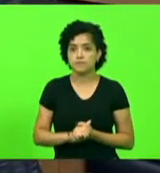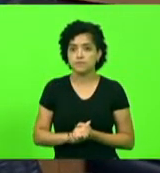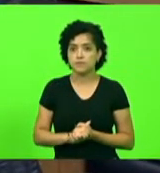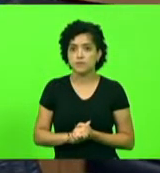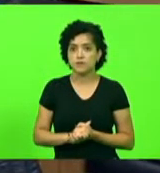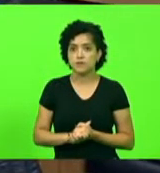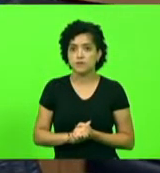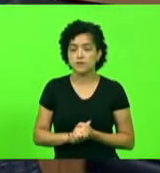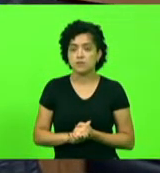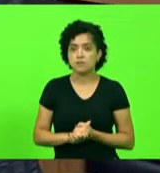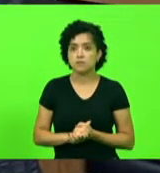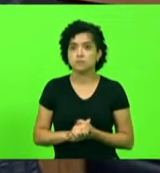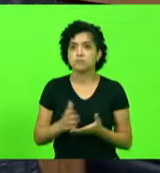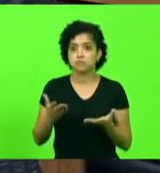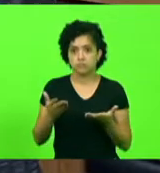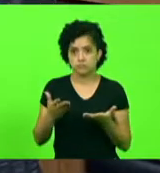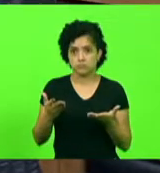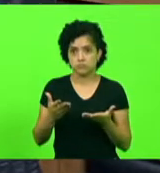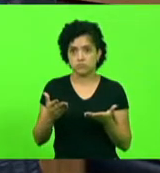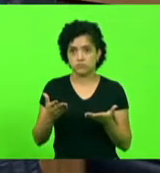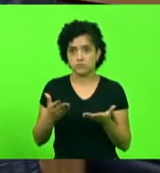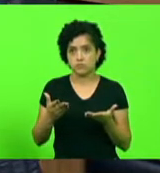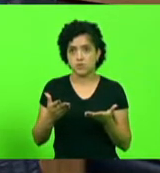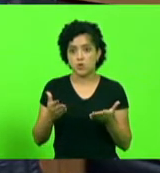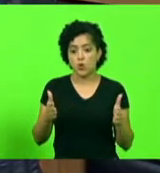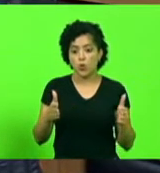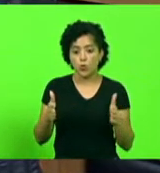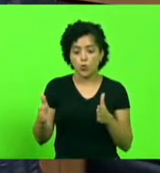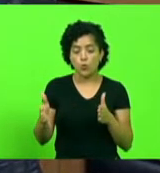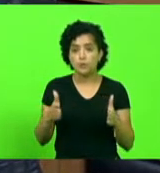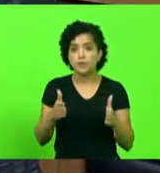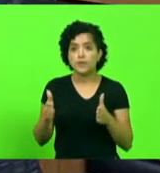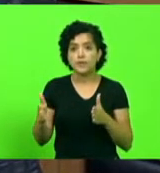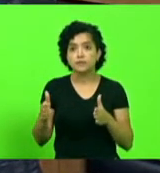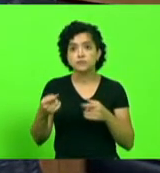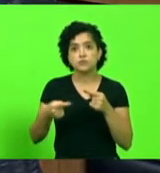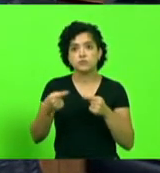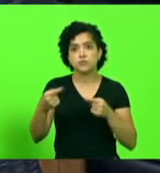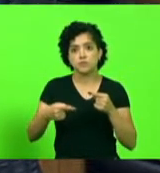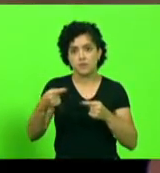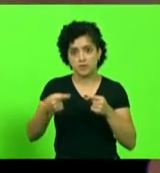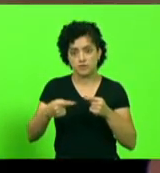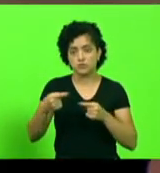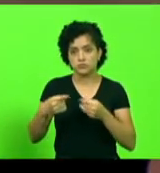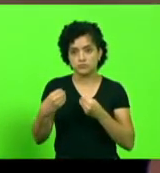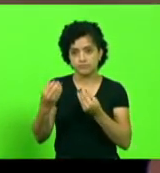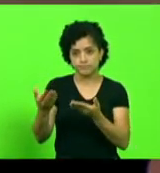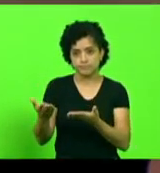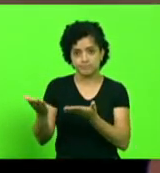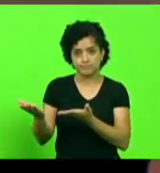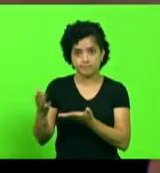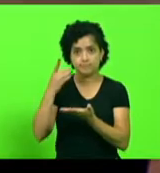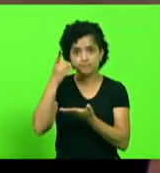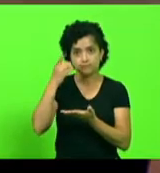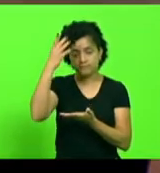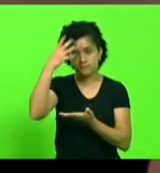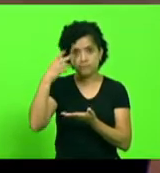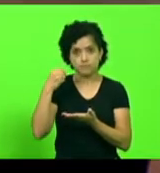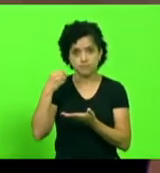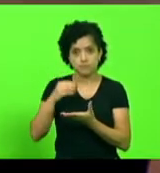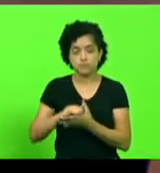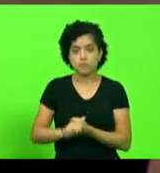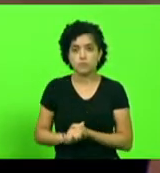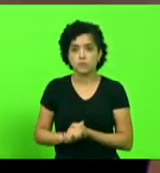Concedido, concedido, com certeza. O prazo do debate, concedido à colega deputada Luciane Carminati.